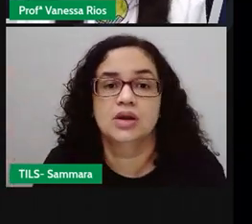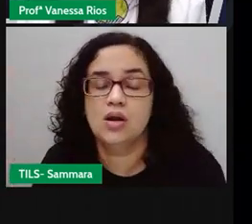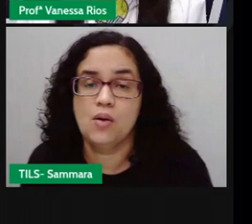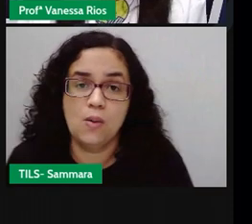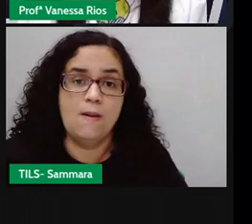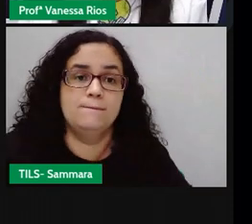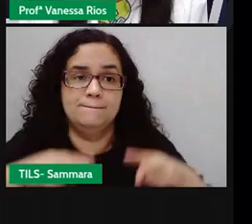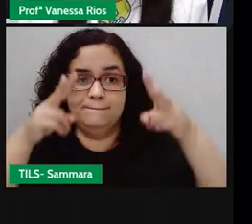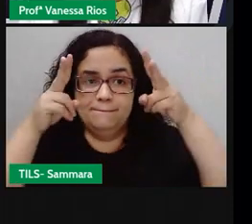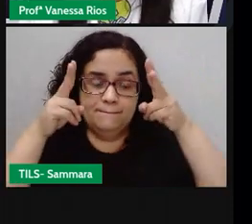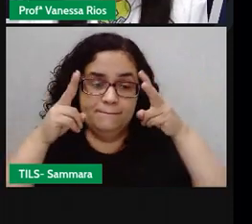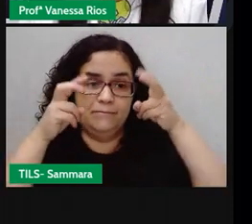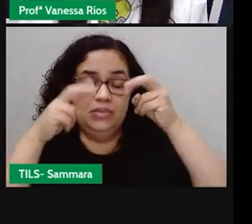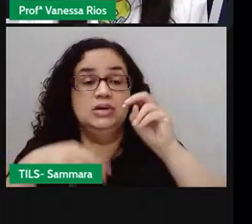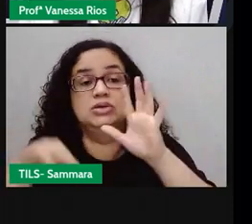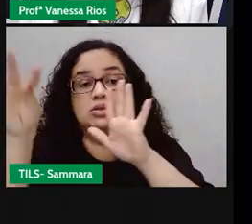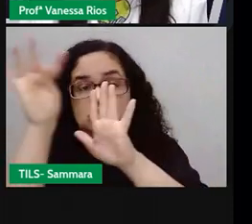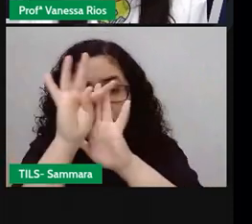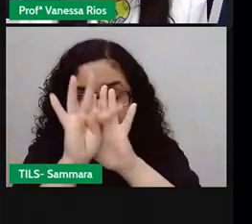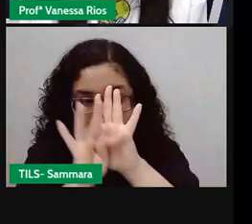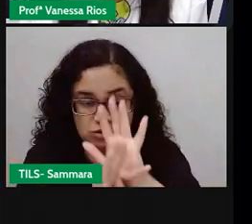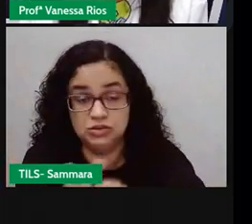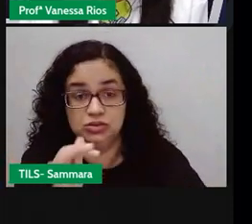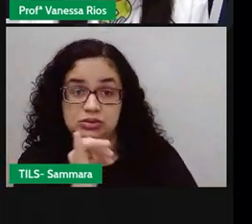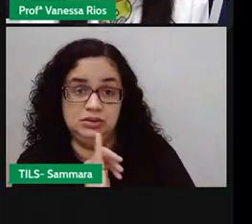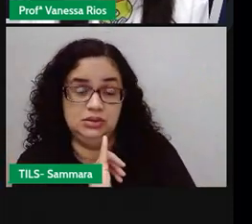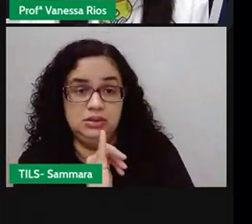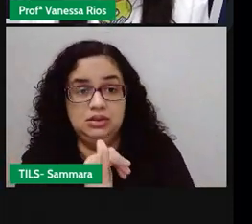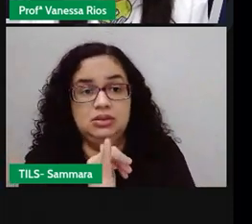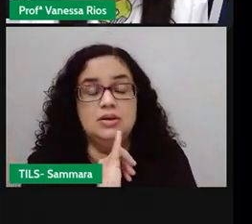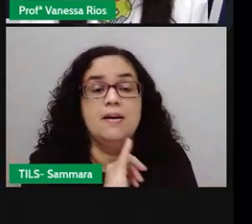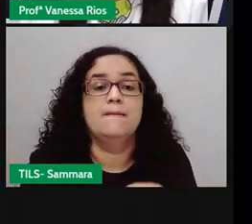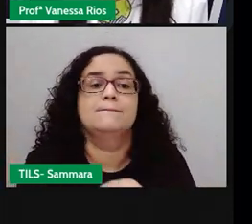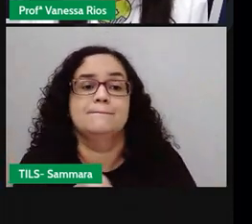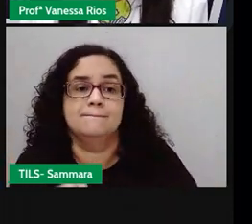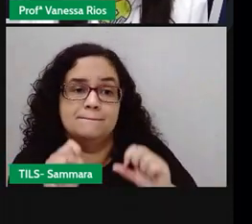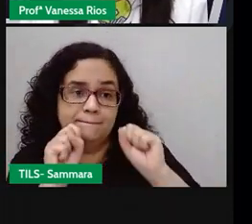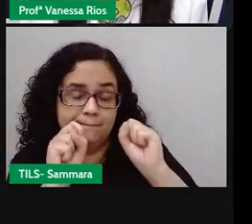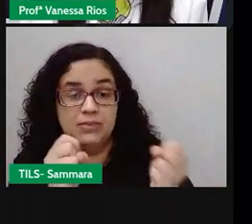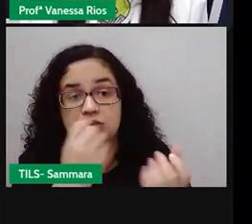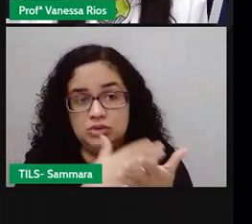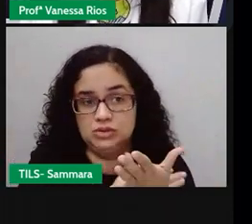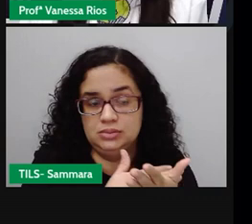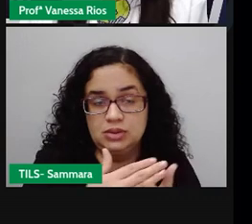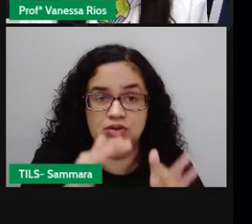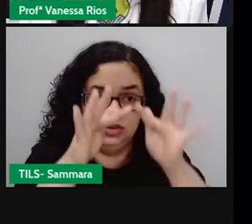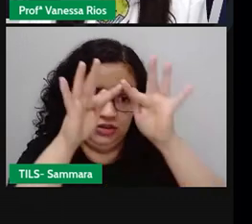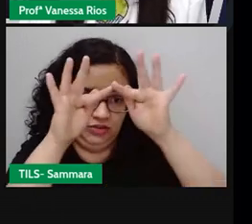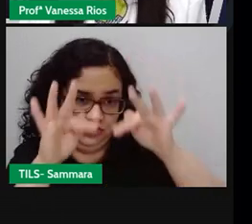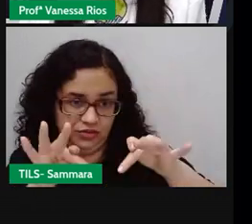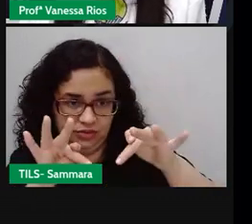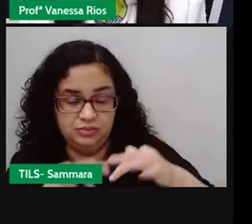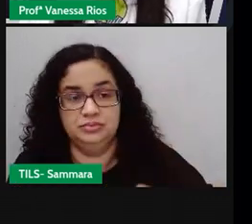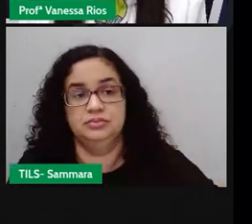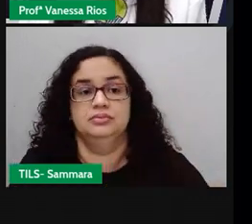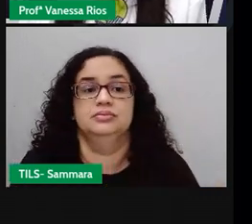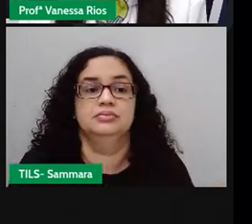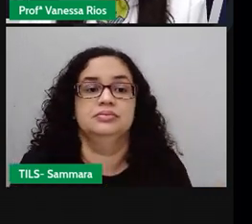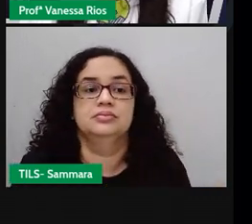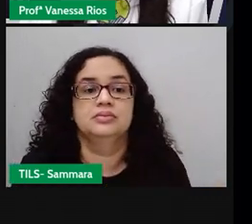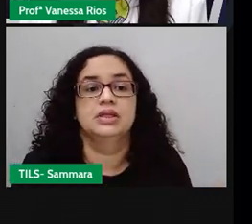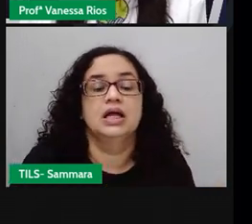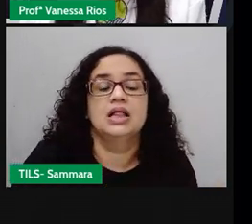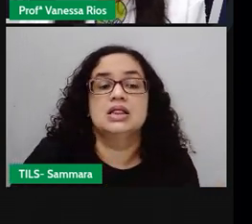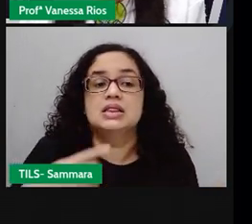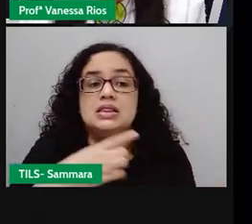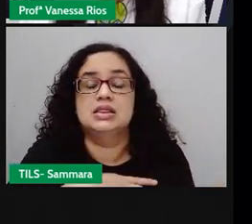que os contos, por serem textos narrativos, né? Eles possuem início, meio e fim. Então